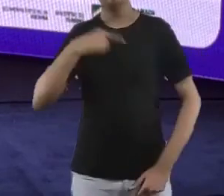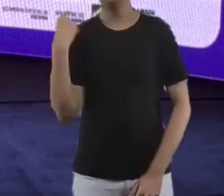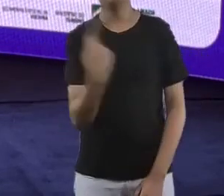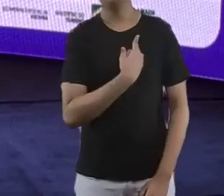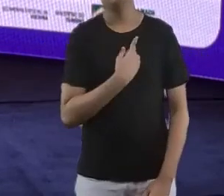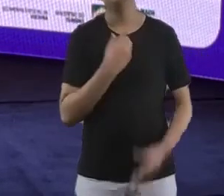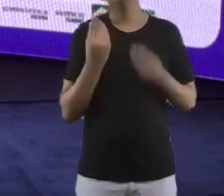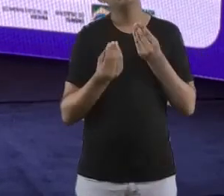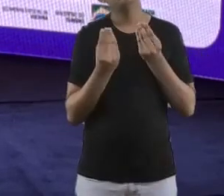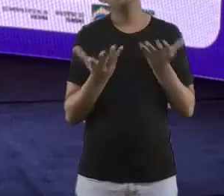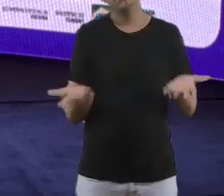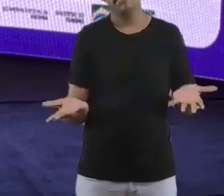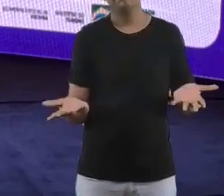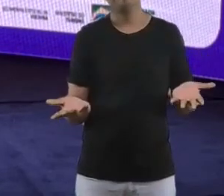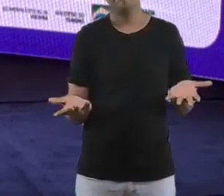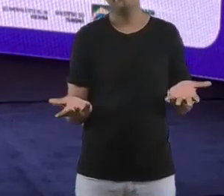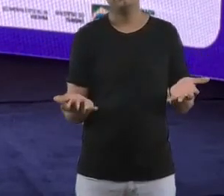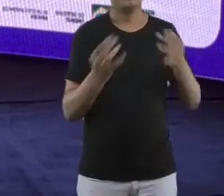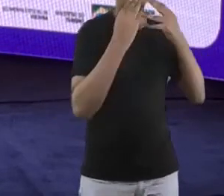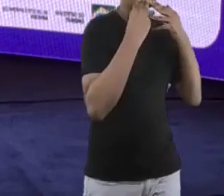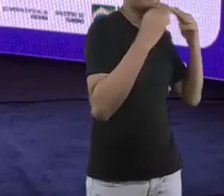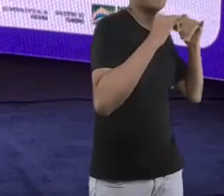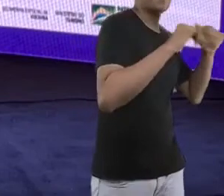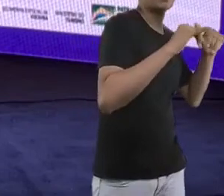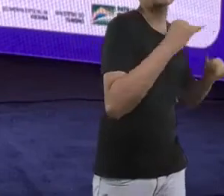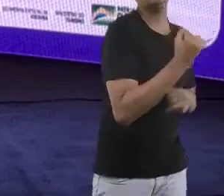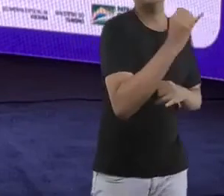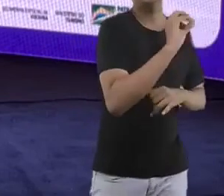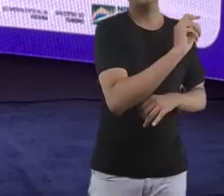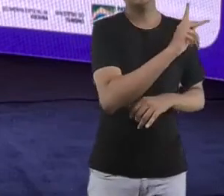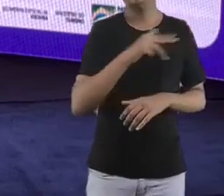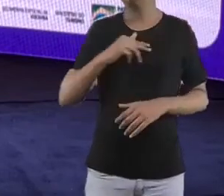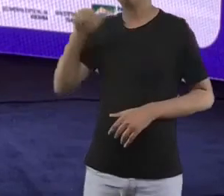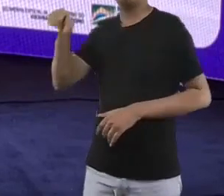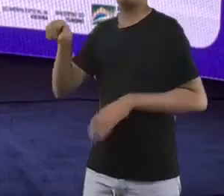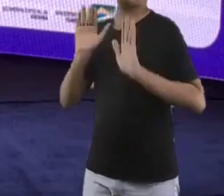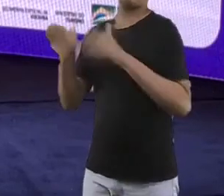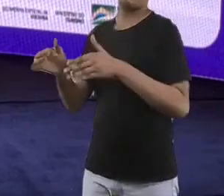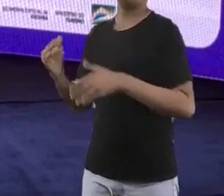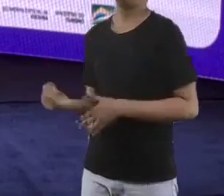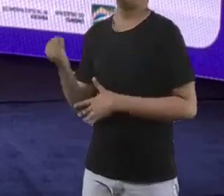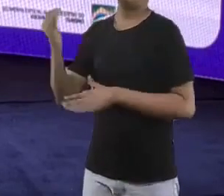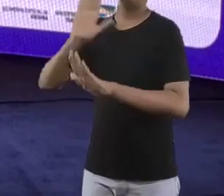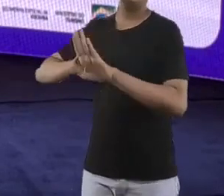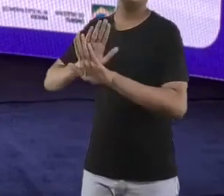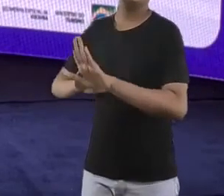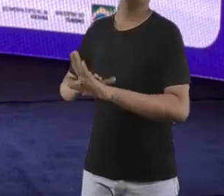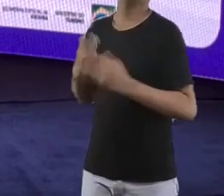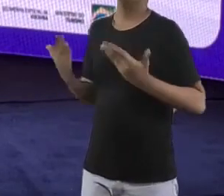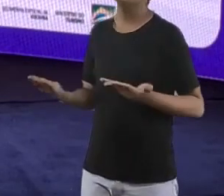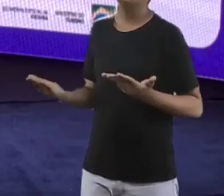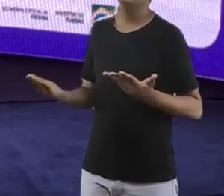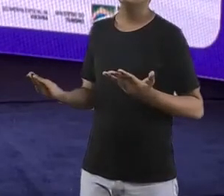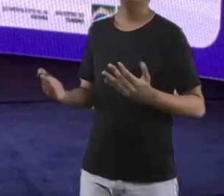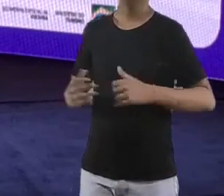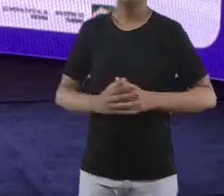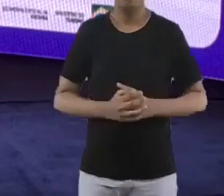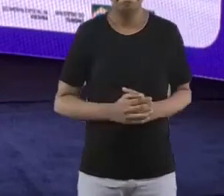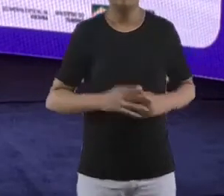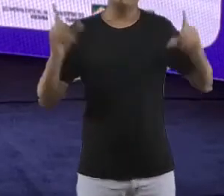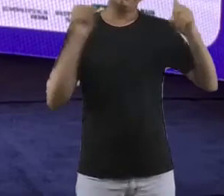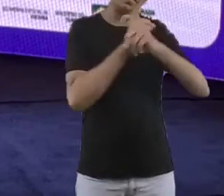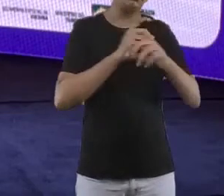e não conseguir investir, de fato, no benefício final, que é o que mais importa para a gente. Claro que a gente tem dificuldade, sempre tem, é um produto